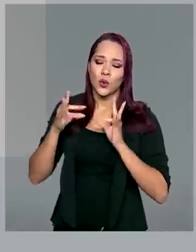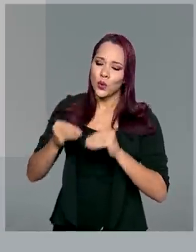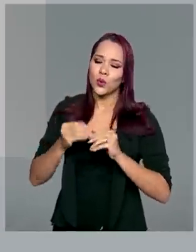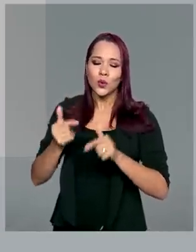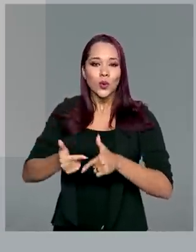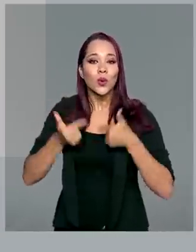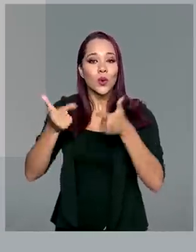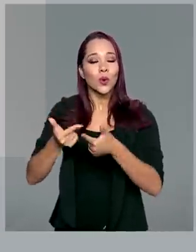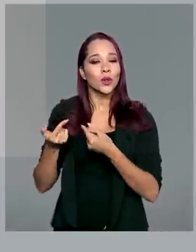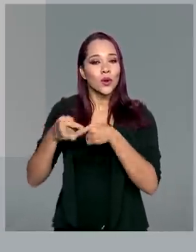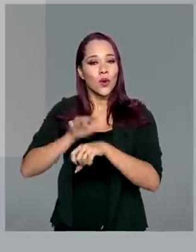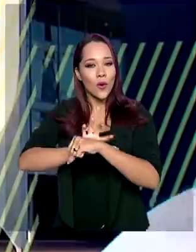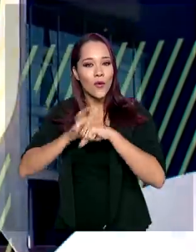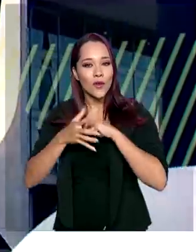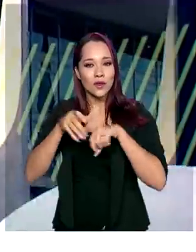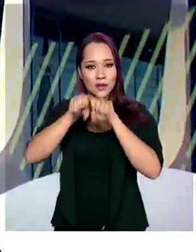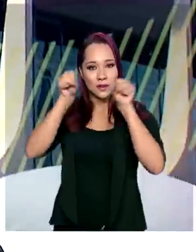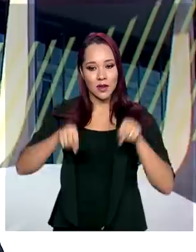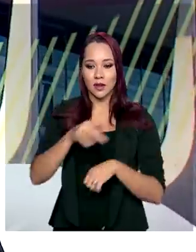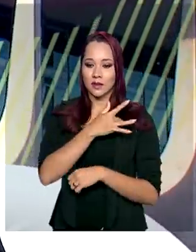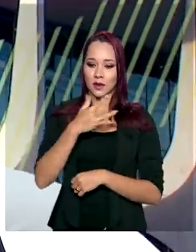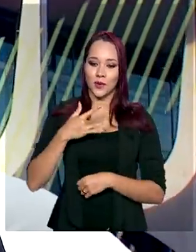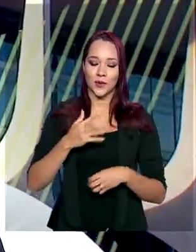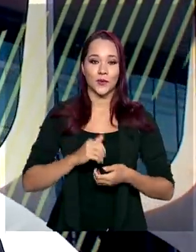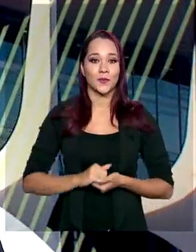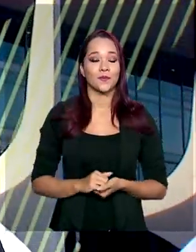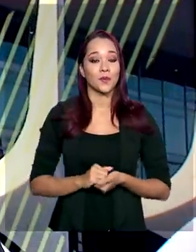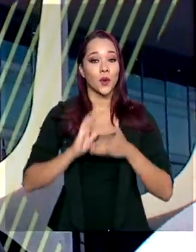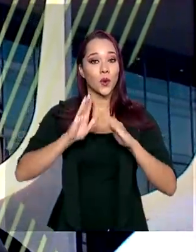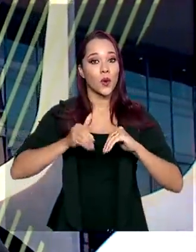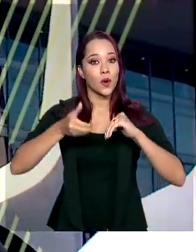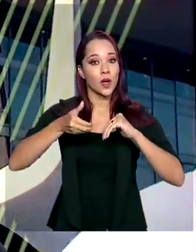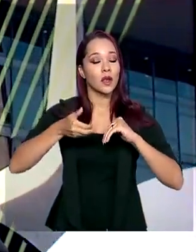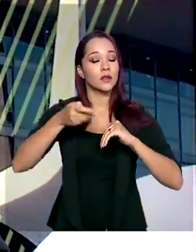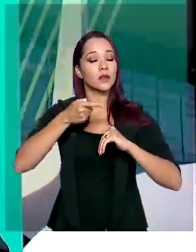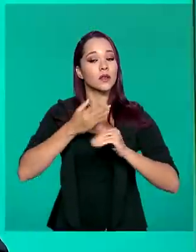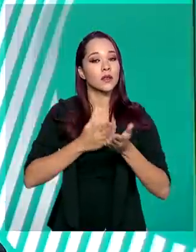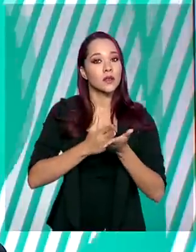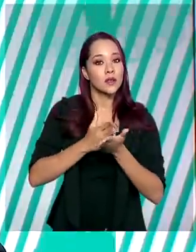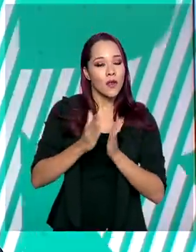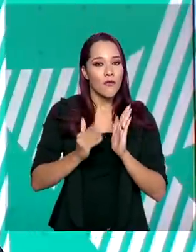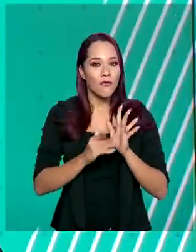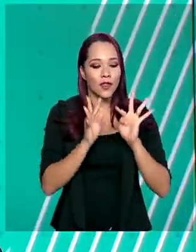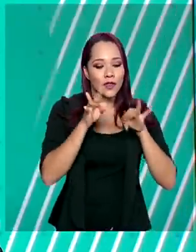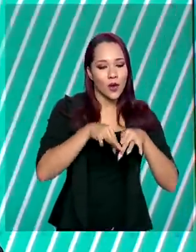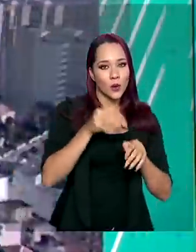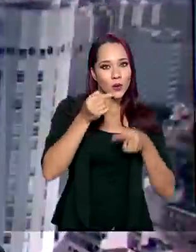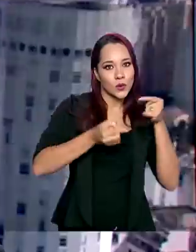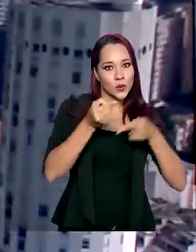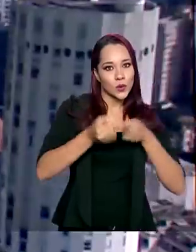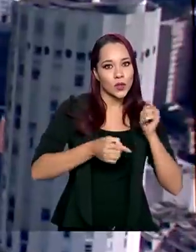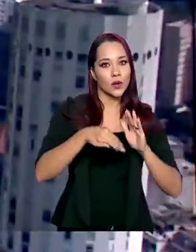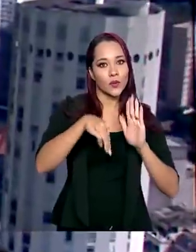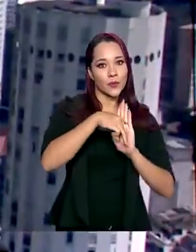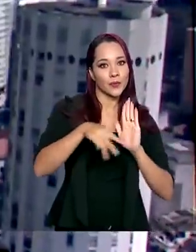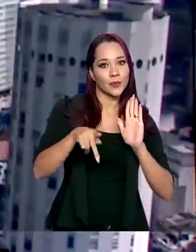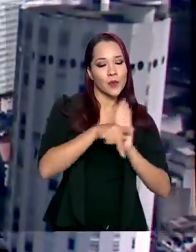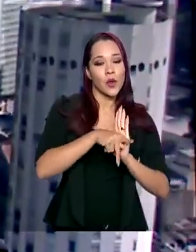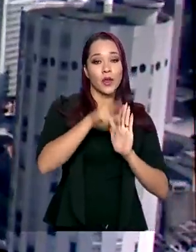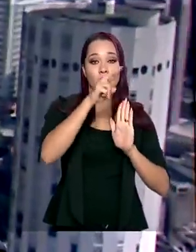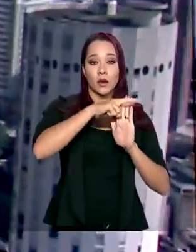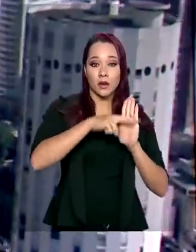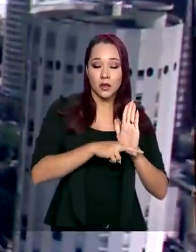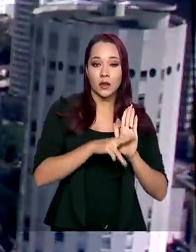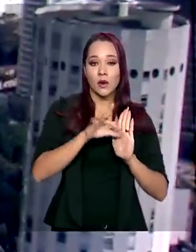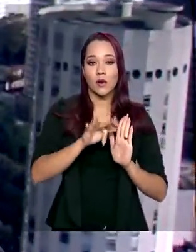do sistema de saúde. O Congresso Nacional entra na reta final de discussão da MP da regularização